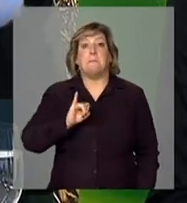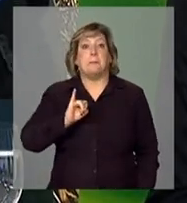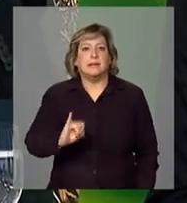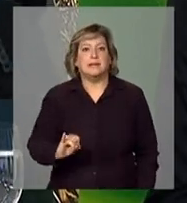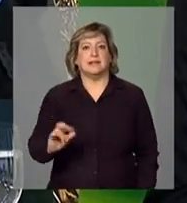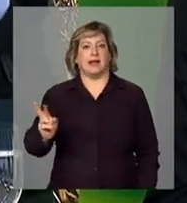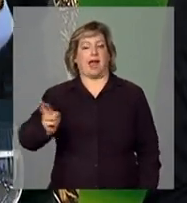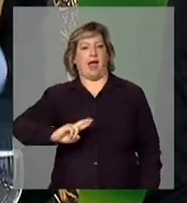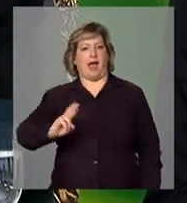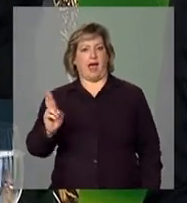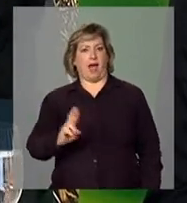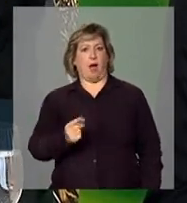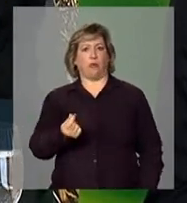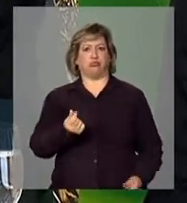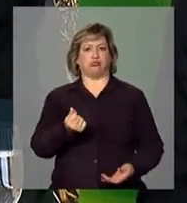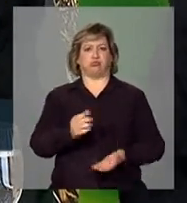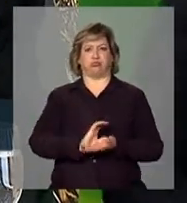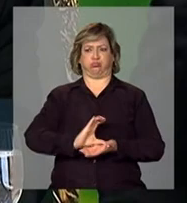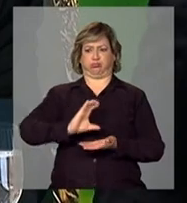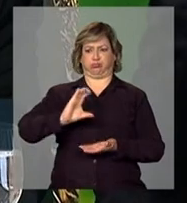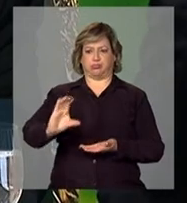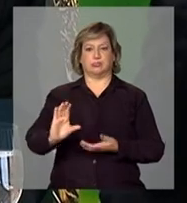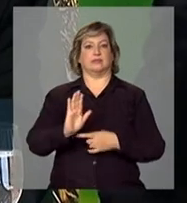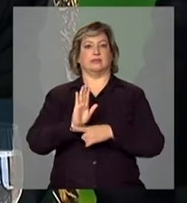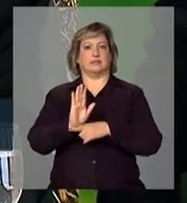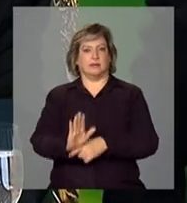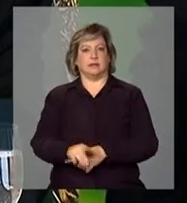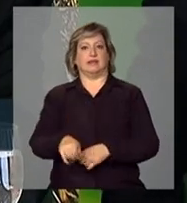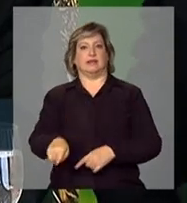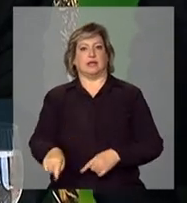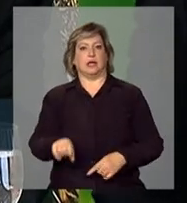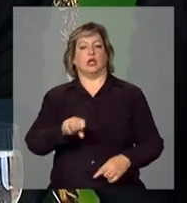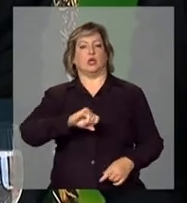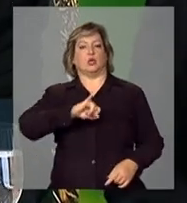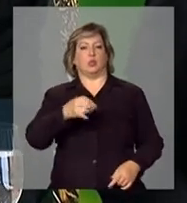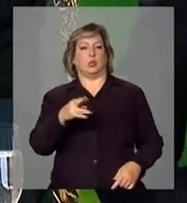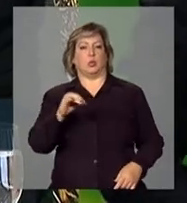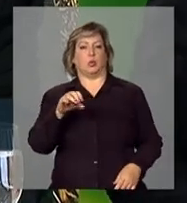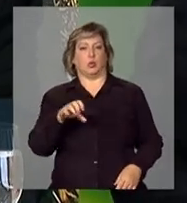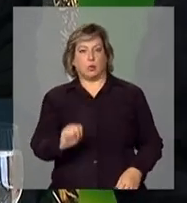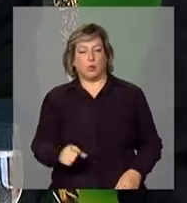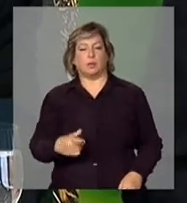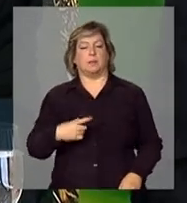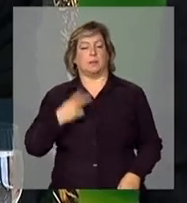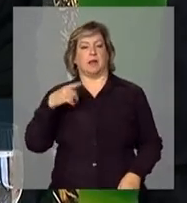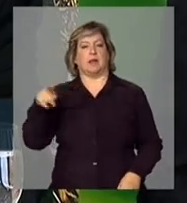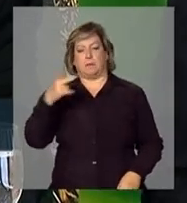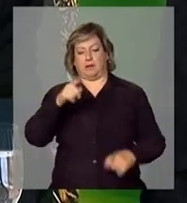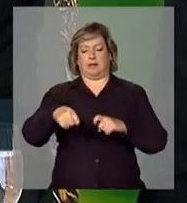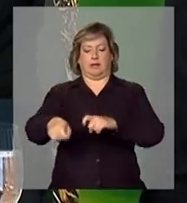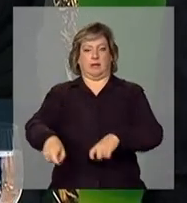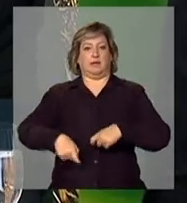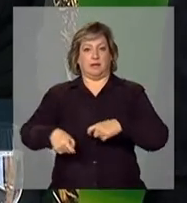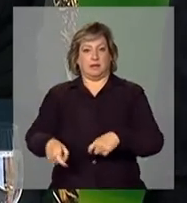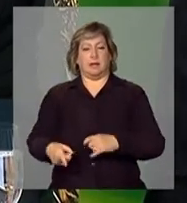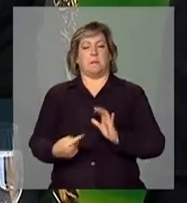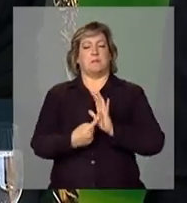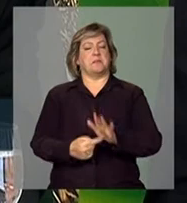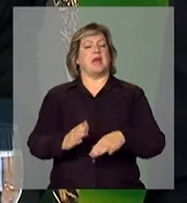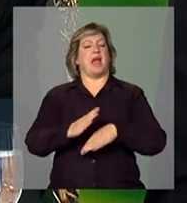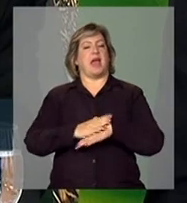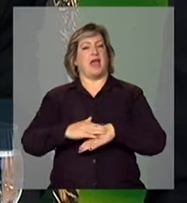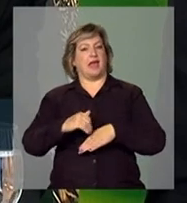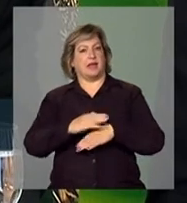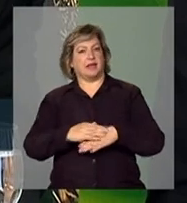de reais que serão ofertados a juros subsidiados ao nosso produtor, demonstrando esse carinho